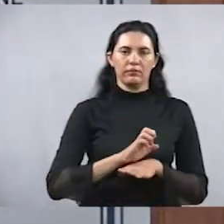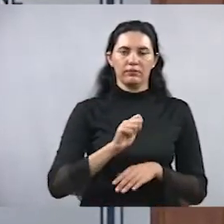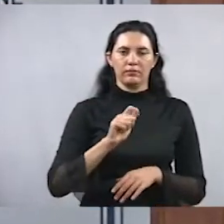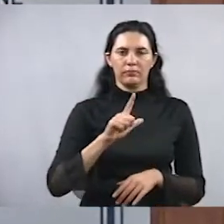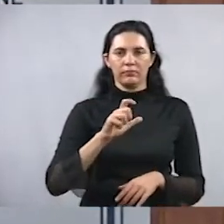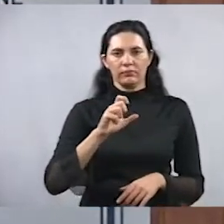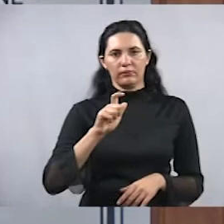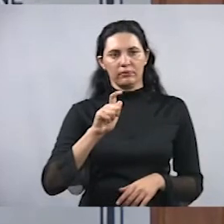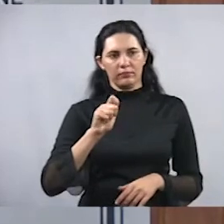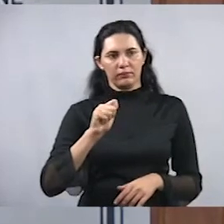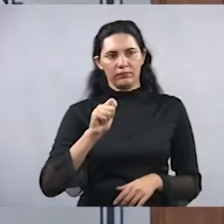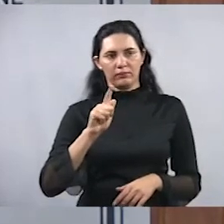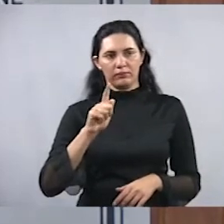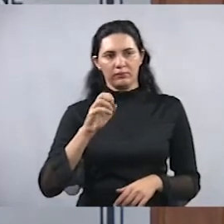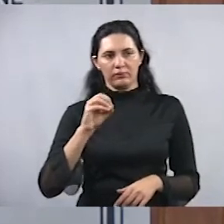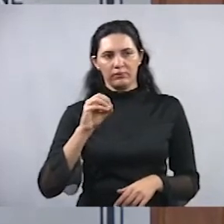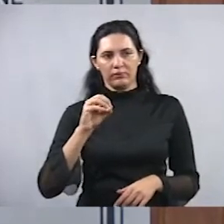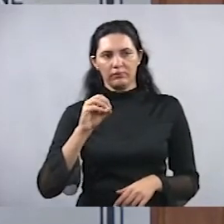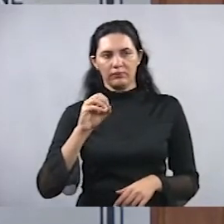1928.